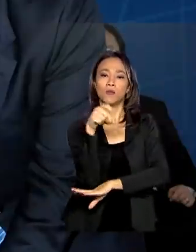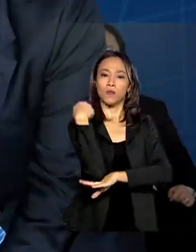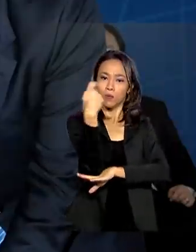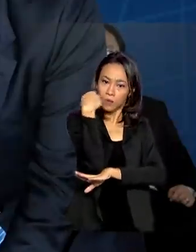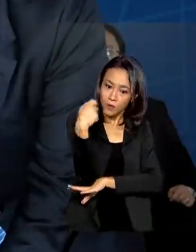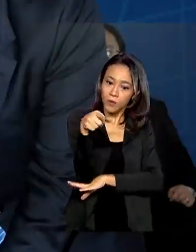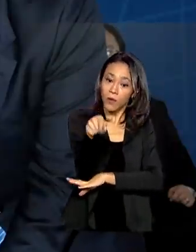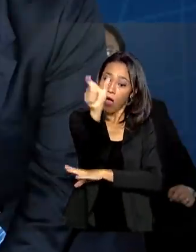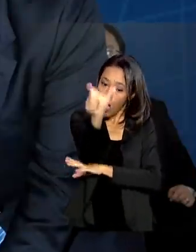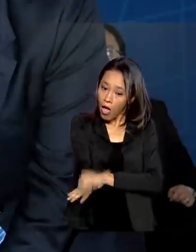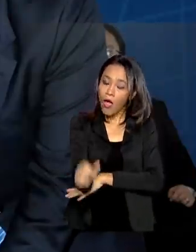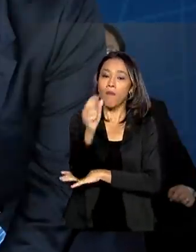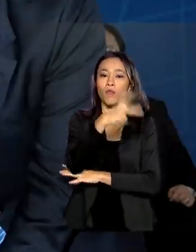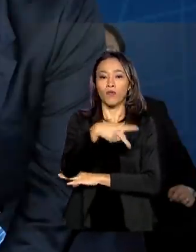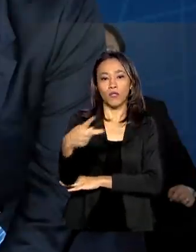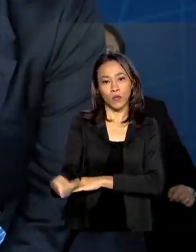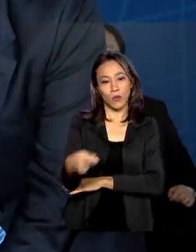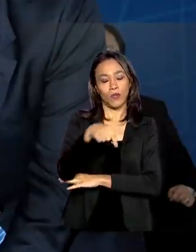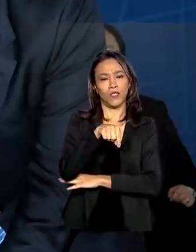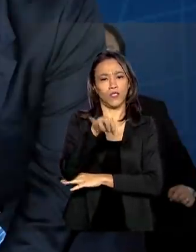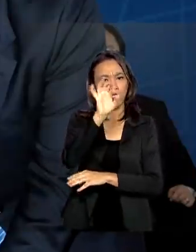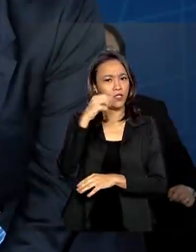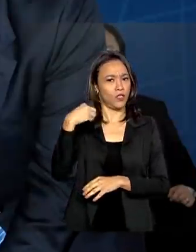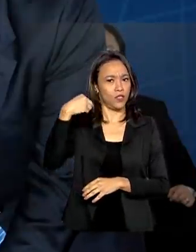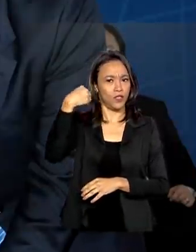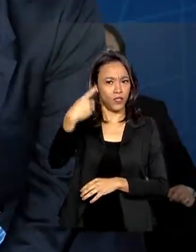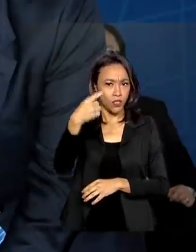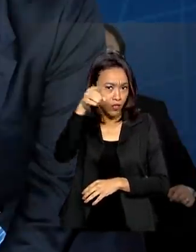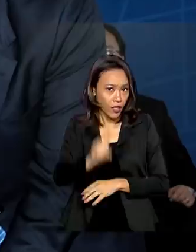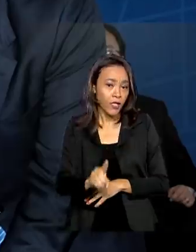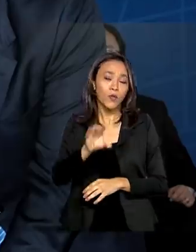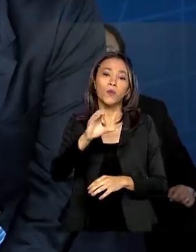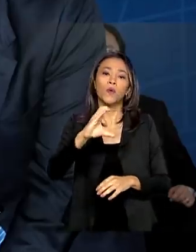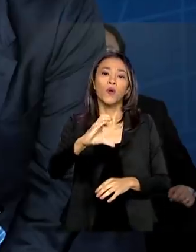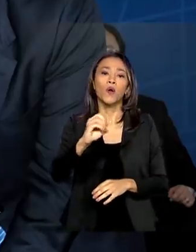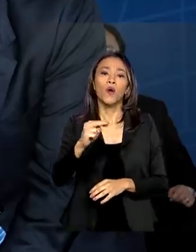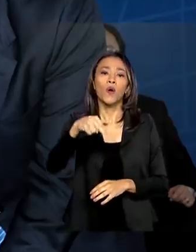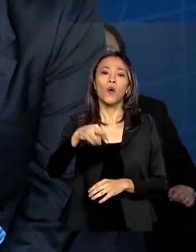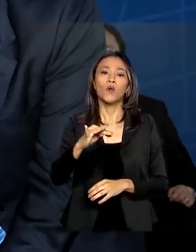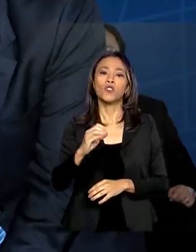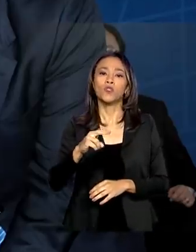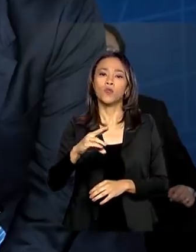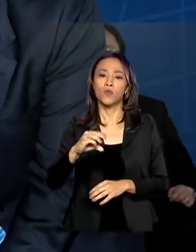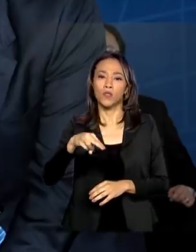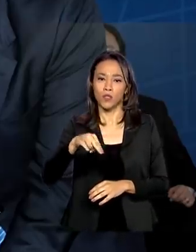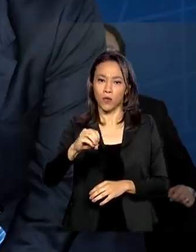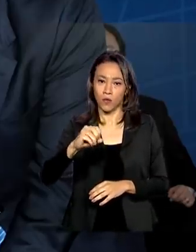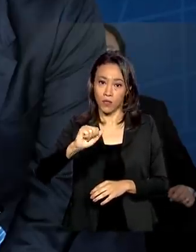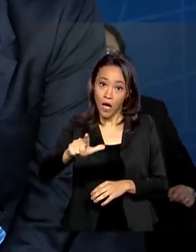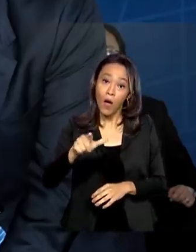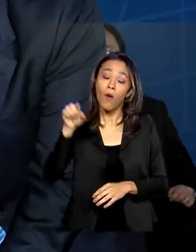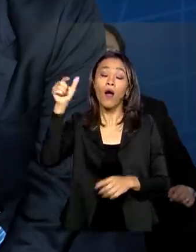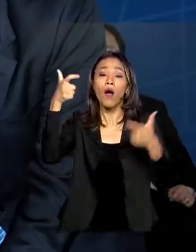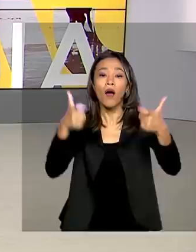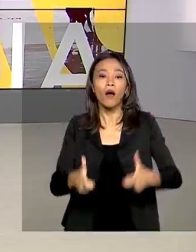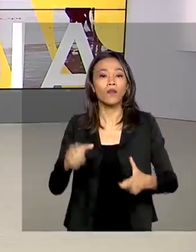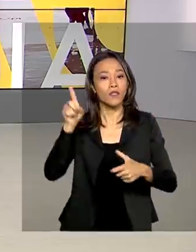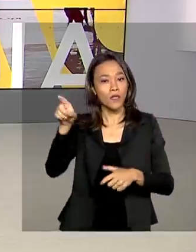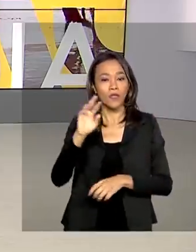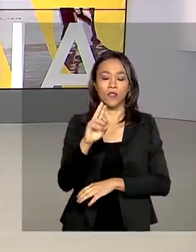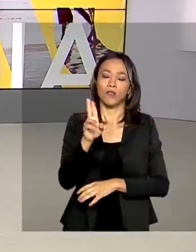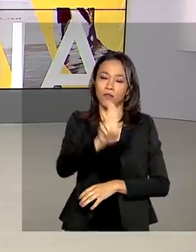professor de Direito Constitucional da Faculdade de Direito do Largo São Francisco, na USP, em São Paulo.